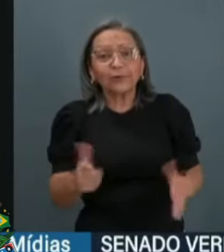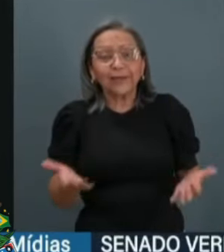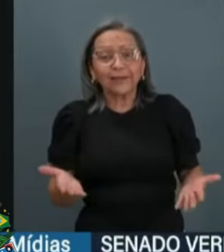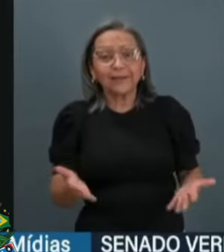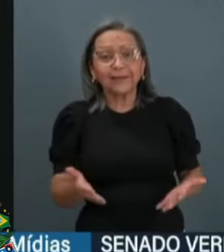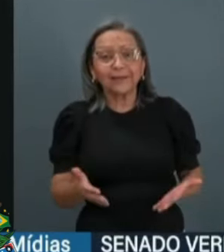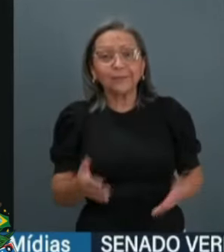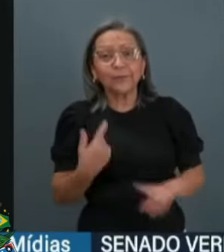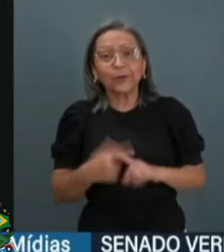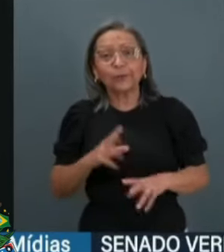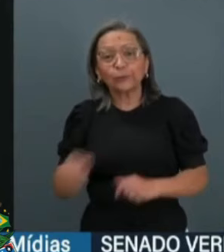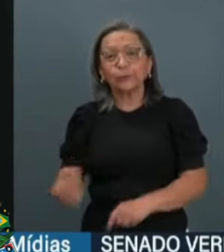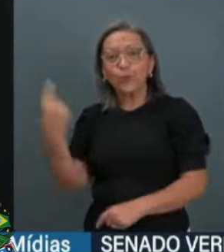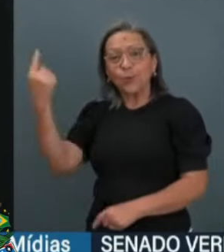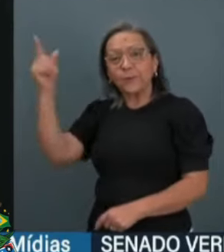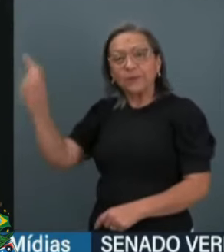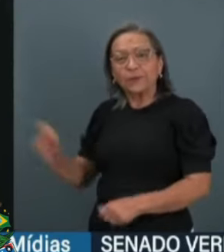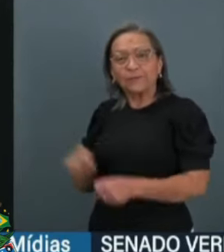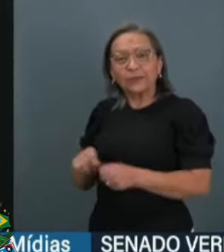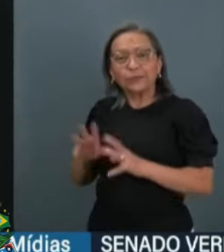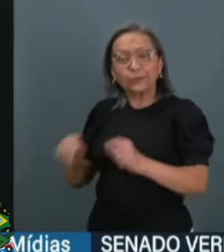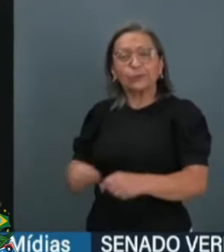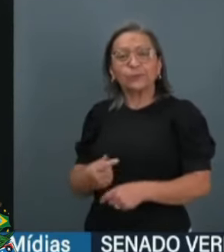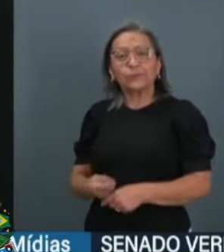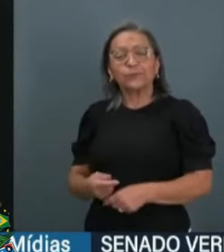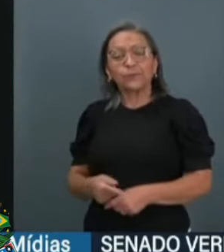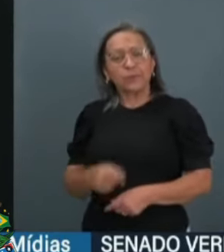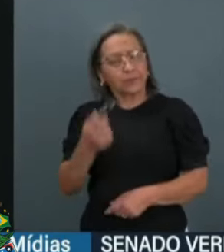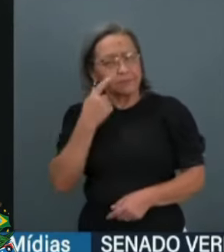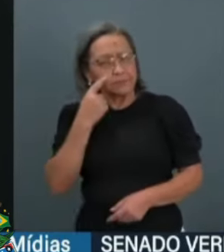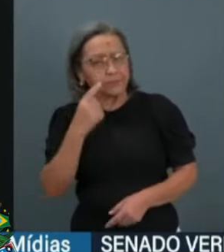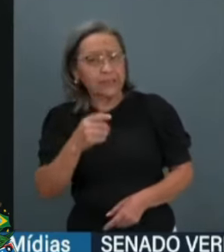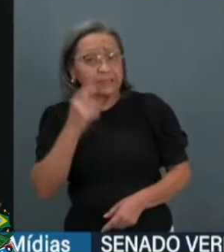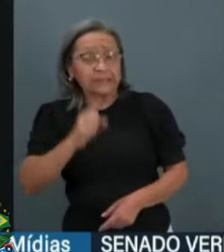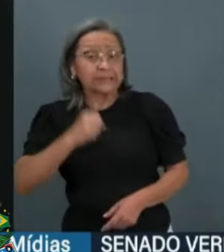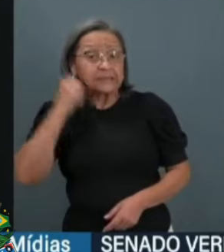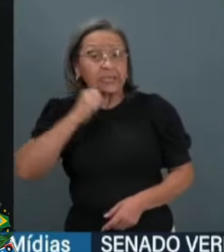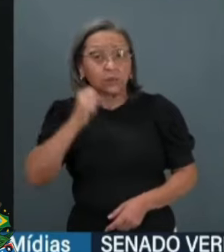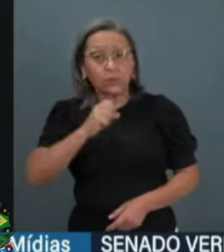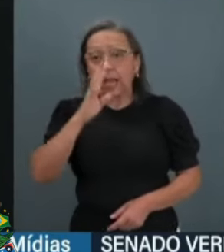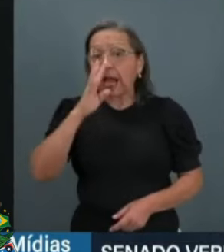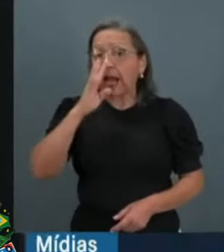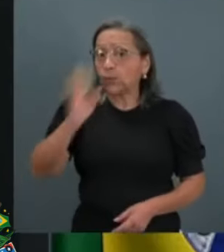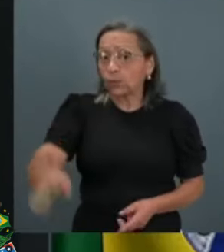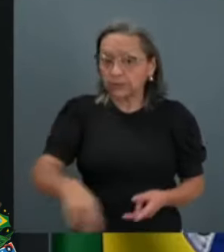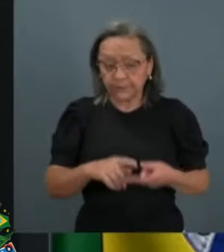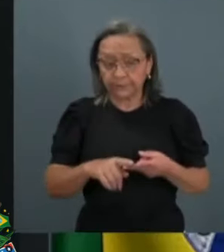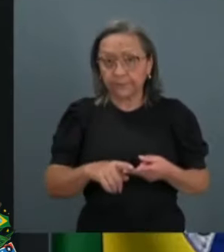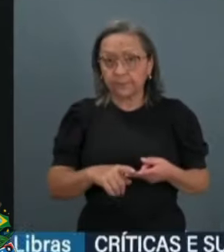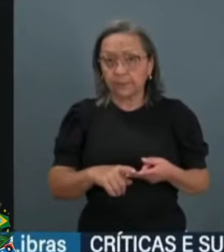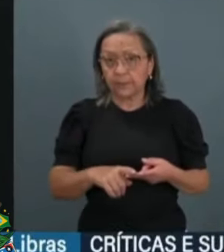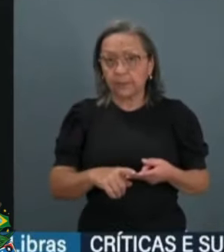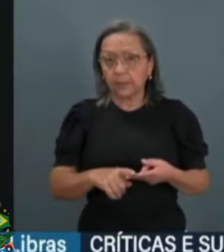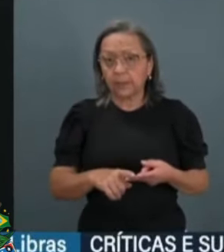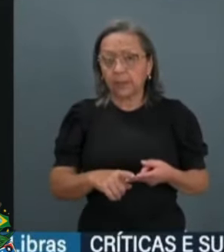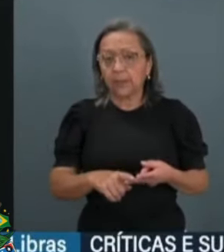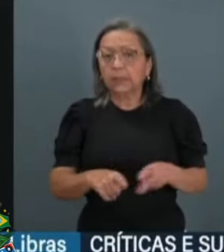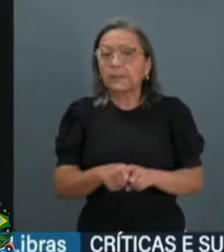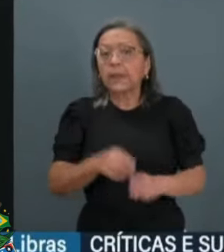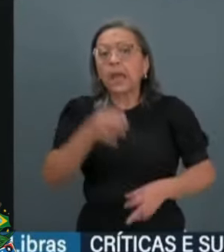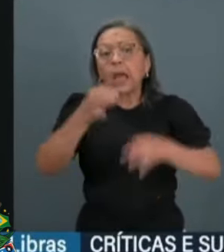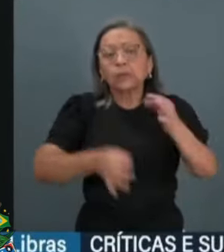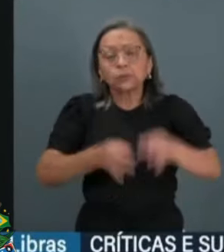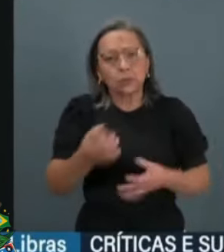ah, o Senado vai fazer. Não, o Senado vai acusar, os senadores vão acusar e depois eles mesmos vão julgar. Seria incoerente. Então, optou-se